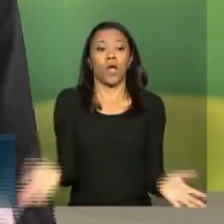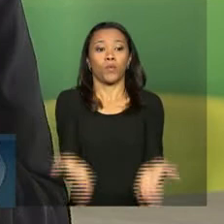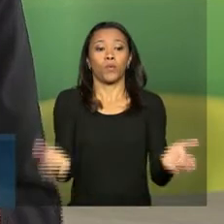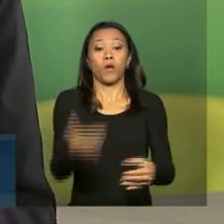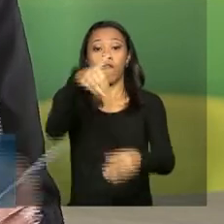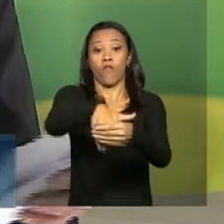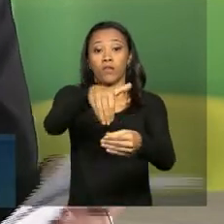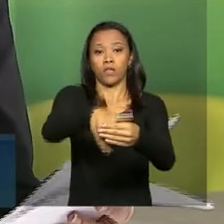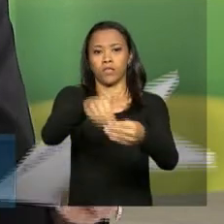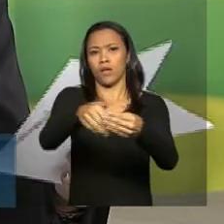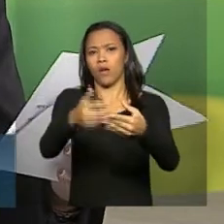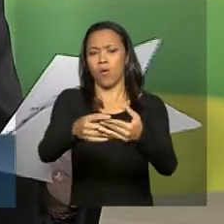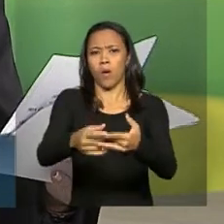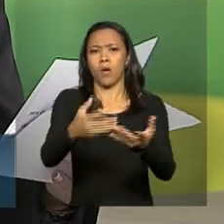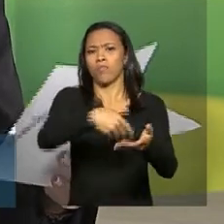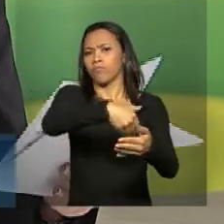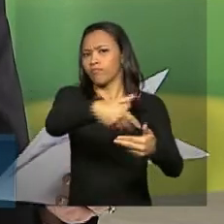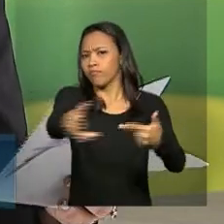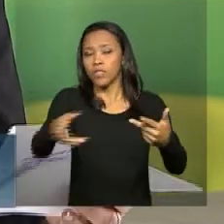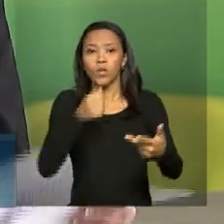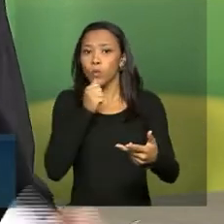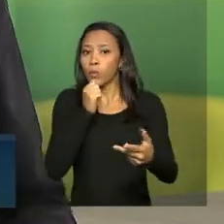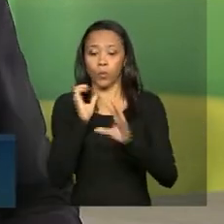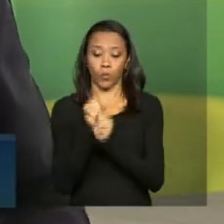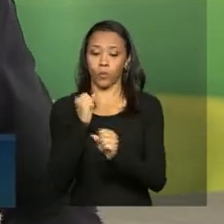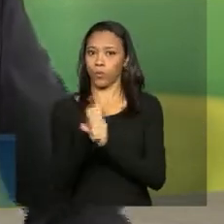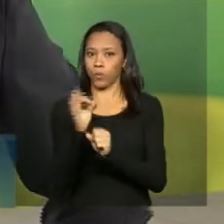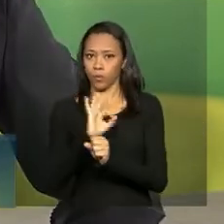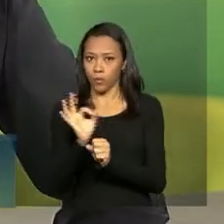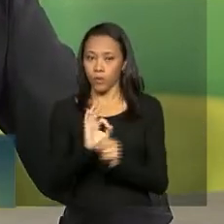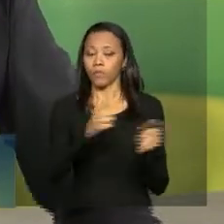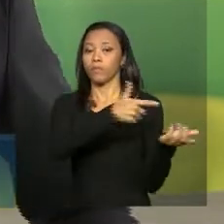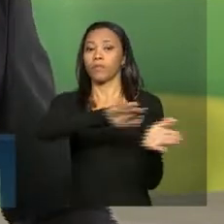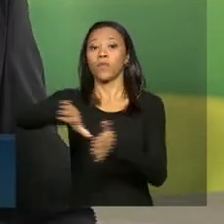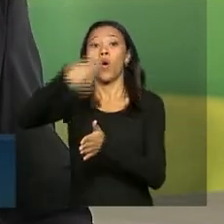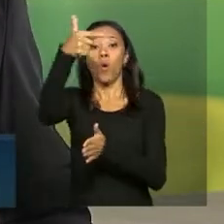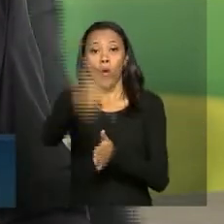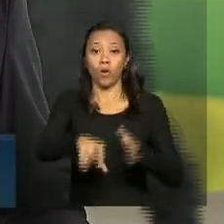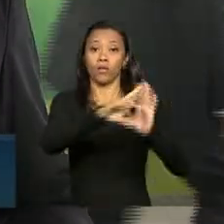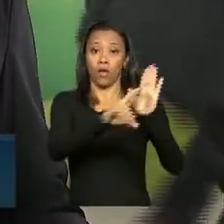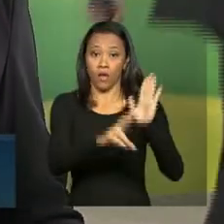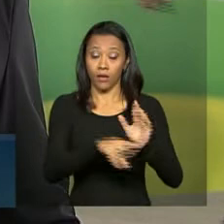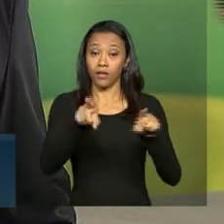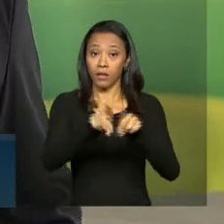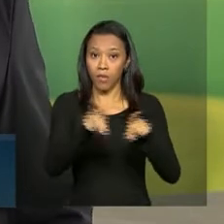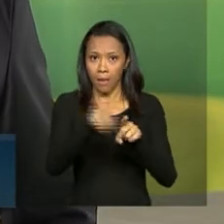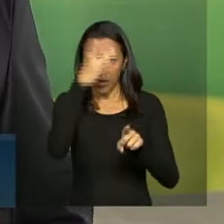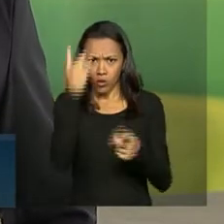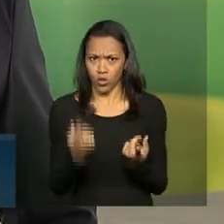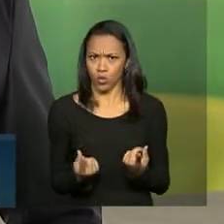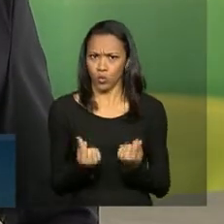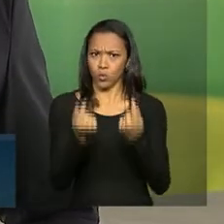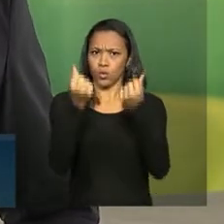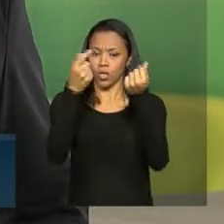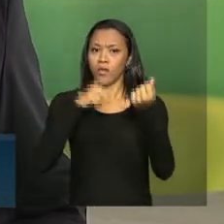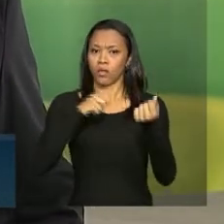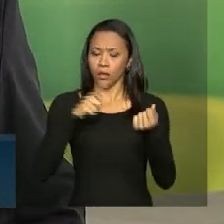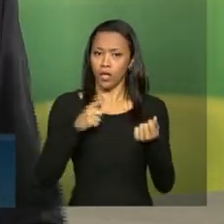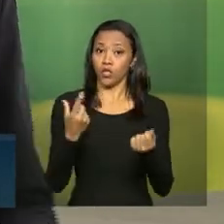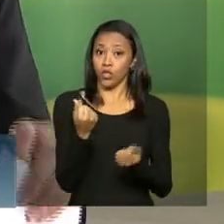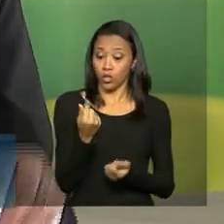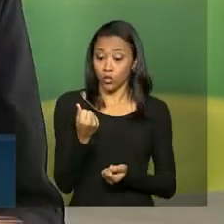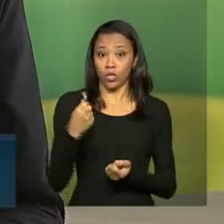políticos não contabilizados. A tipificação do crime de enriquecimento ilícito, que é quando uma pessoa tem bens ou recursos